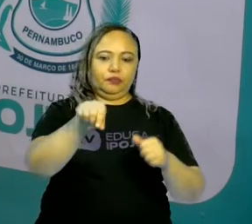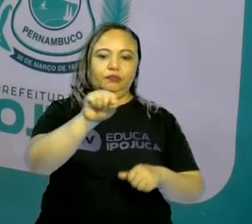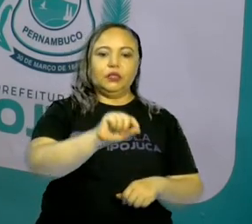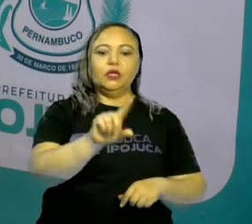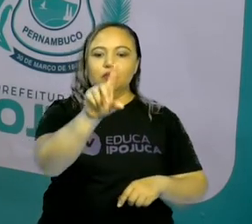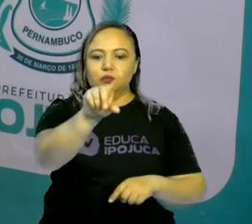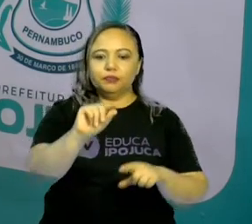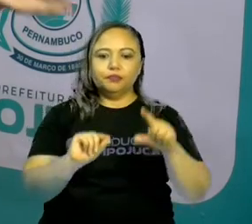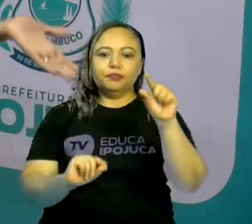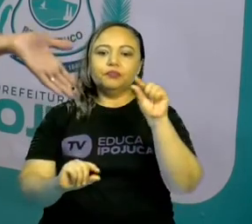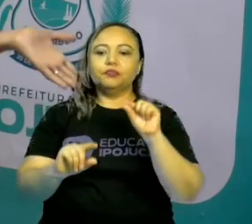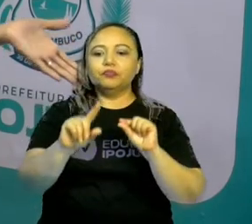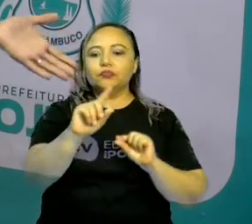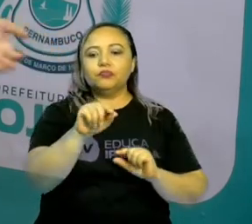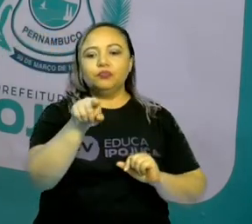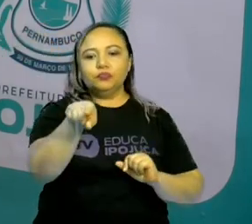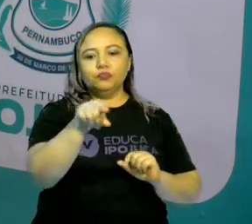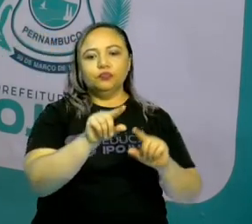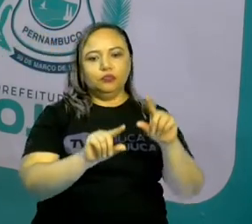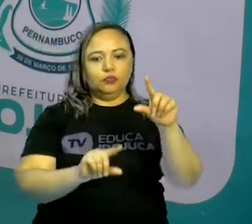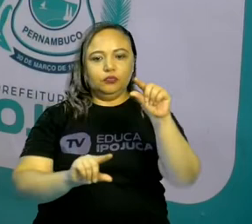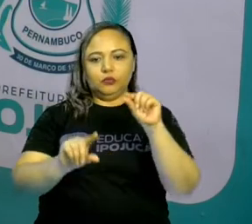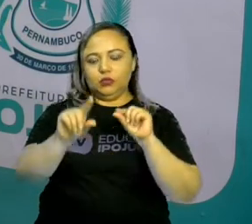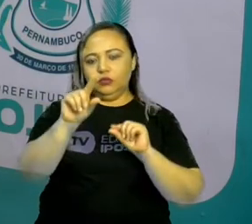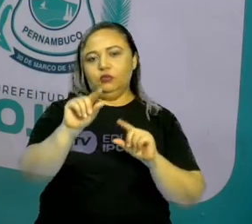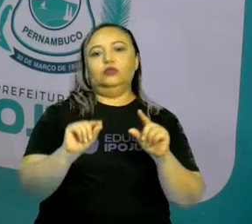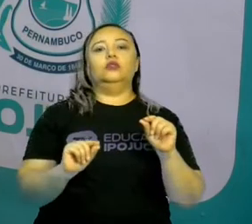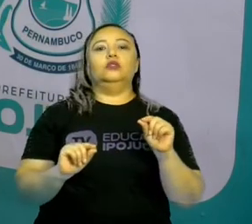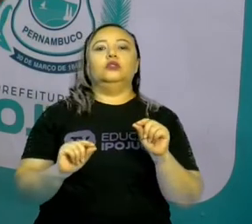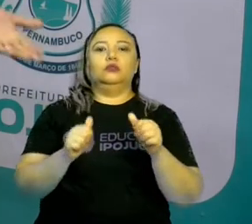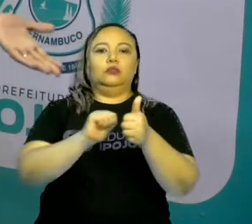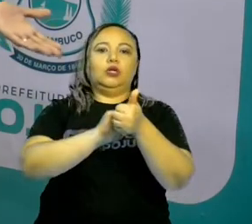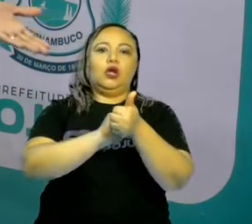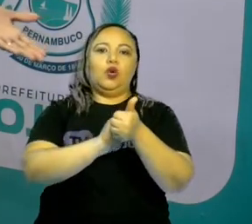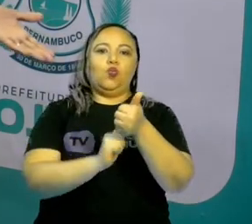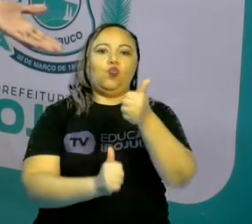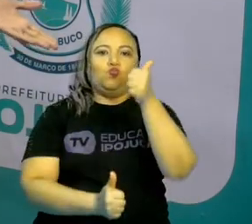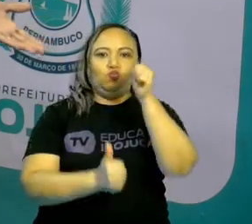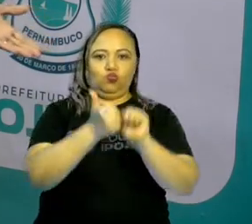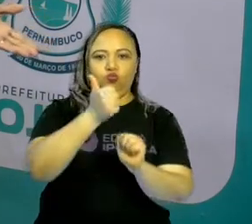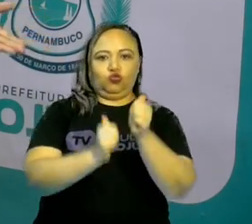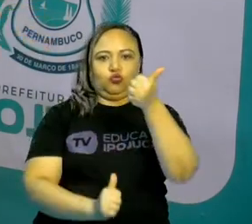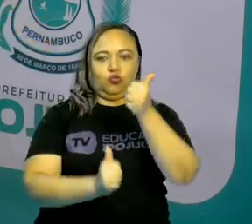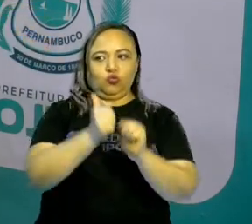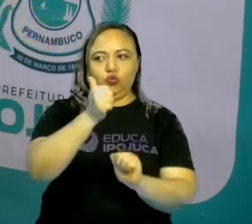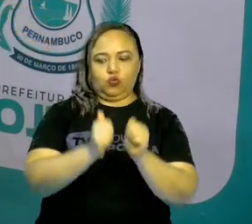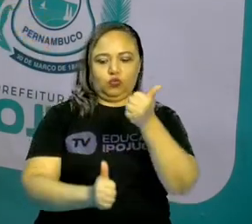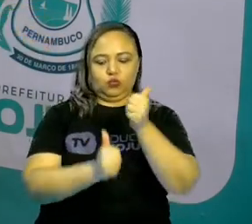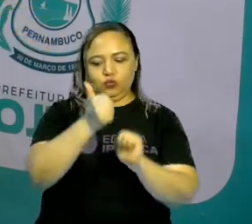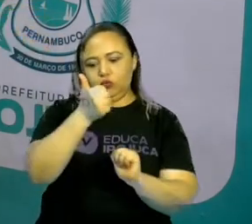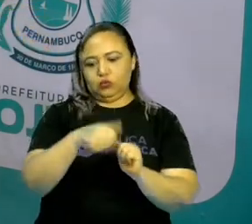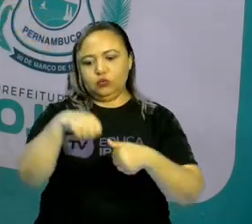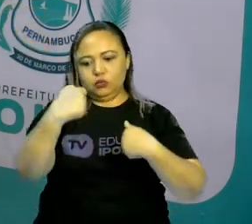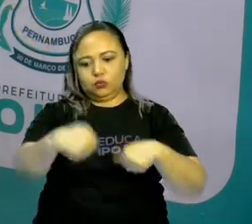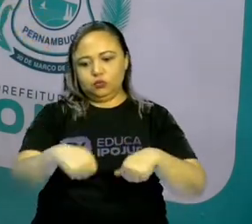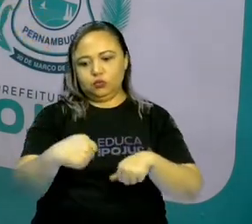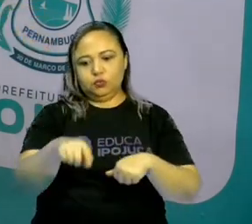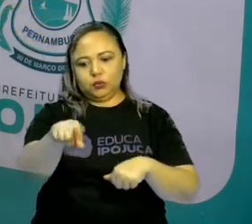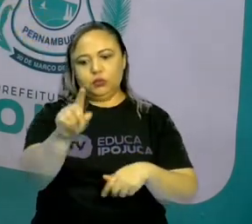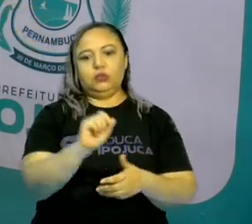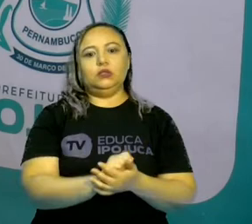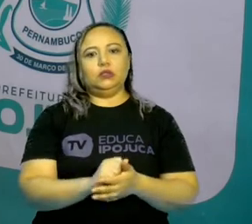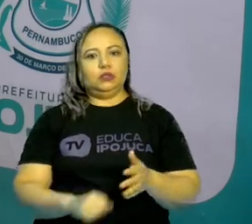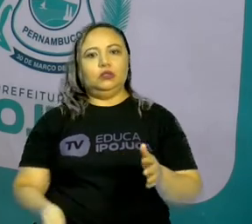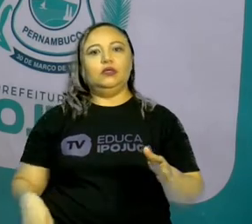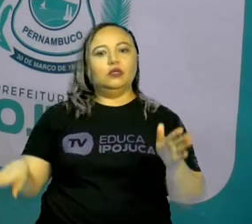marcada, se você chegar depois, o pessoal já está lá, jogando e você vai ficar na plateia só olhando.